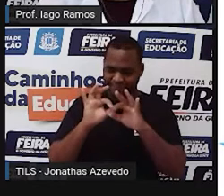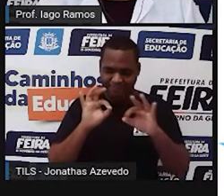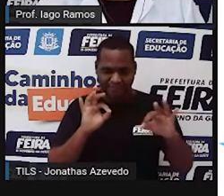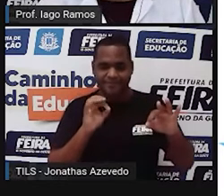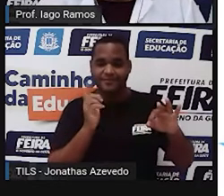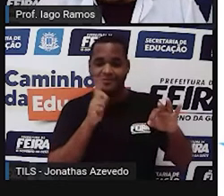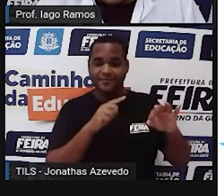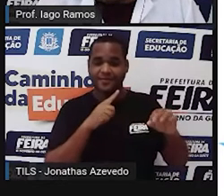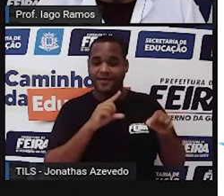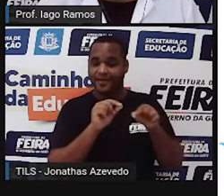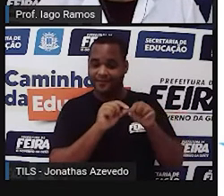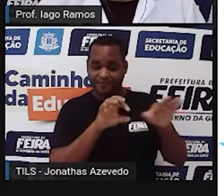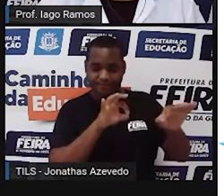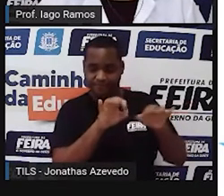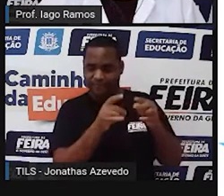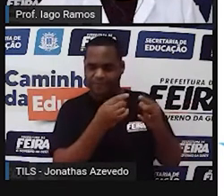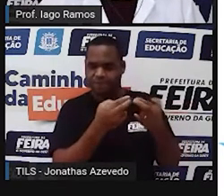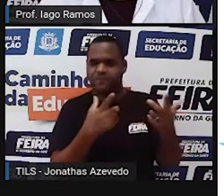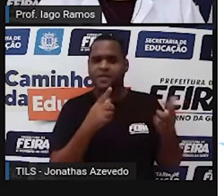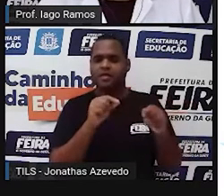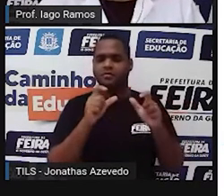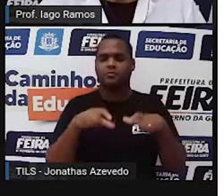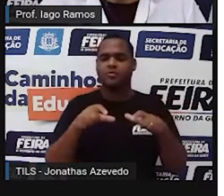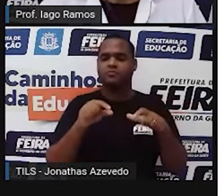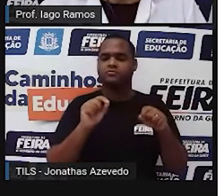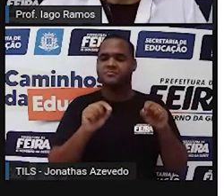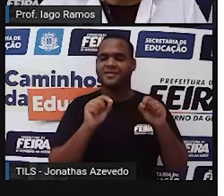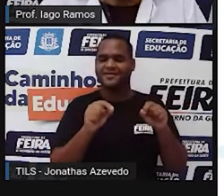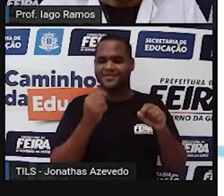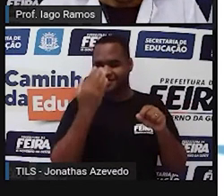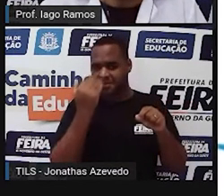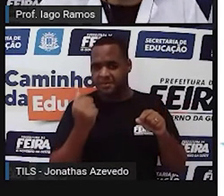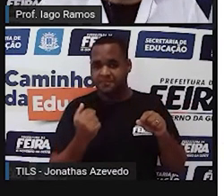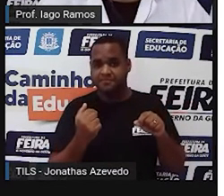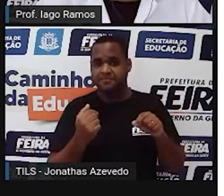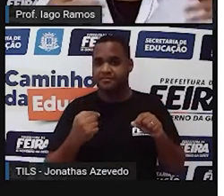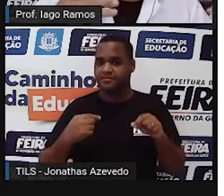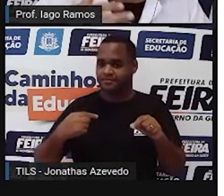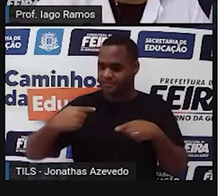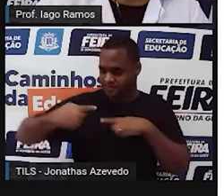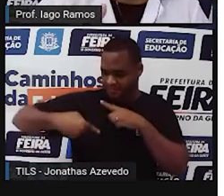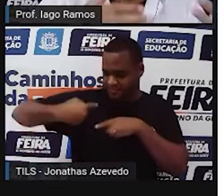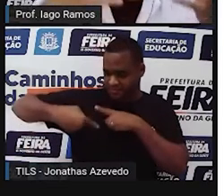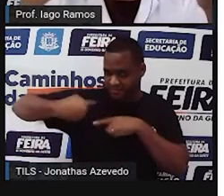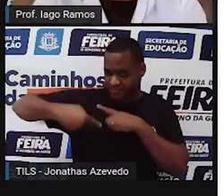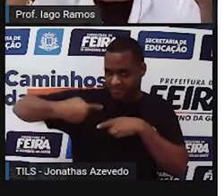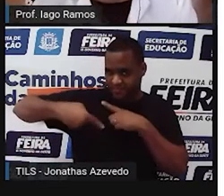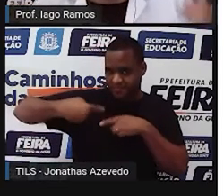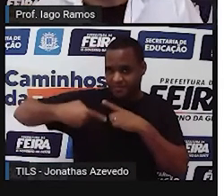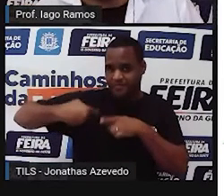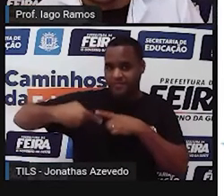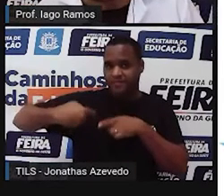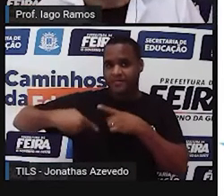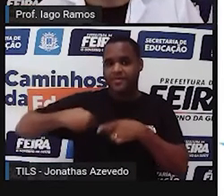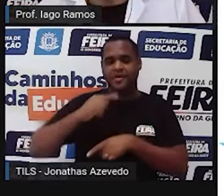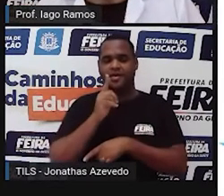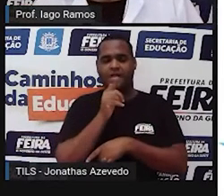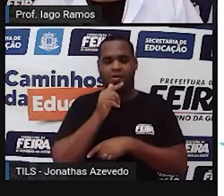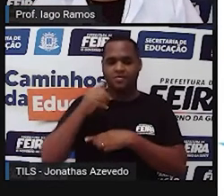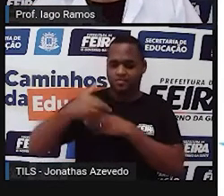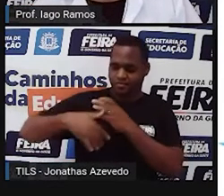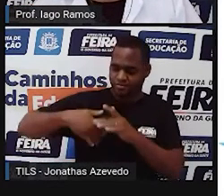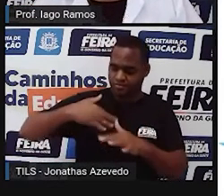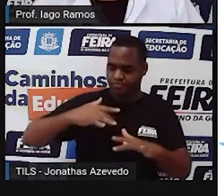produzida. E é produzida onde? Nas usinas hidrelétricas, né?